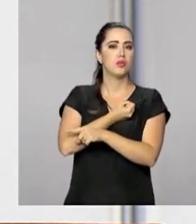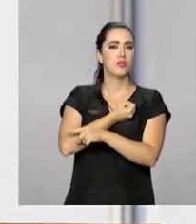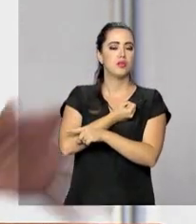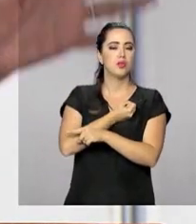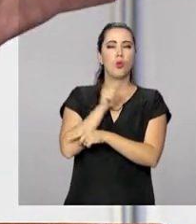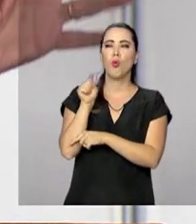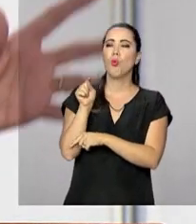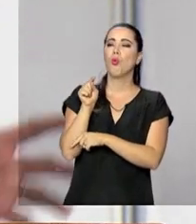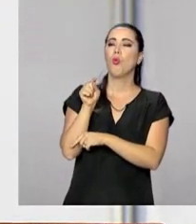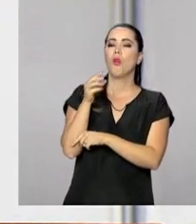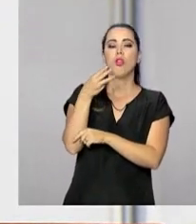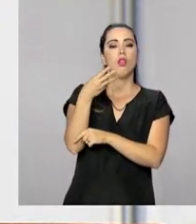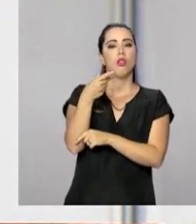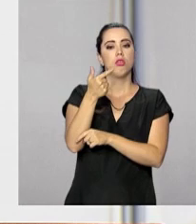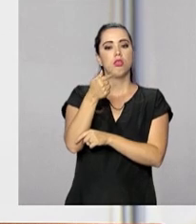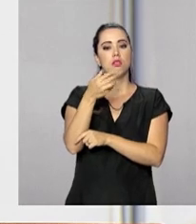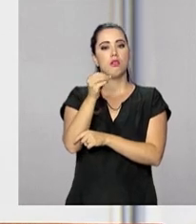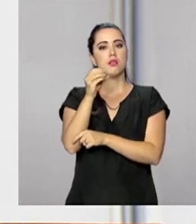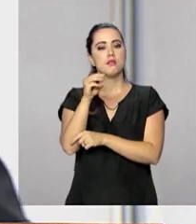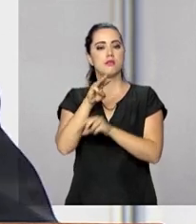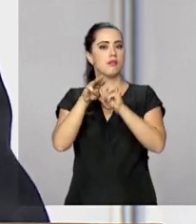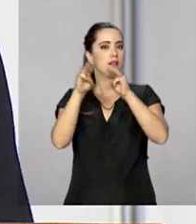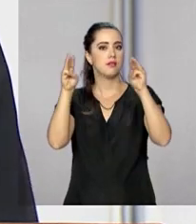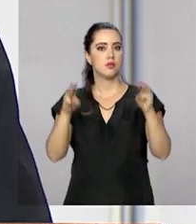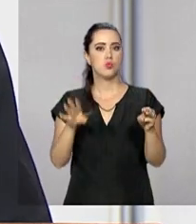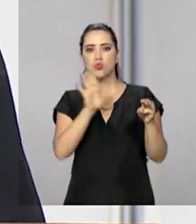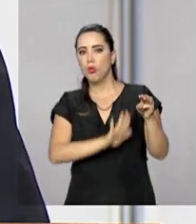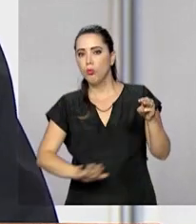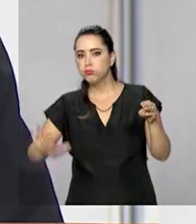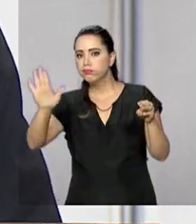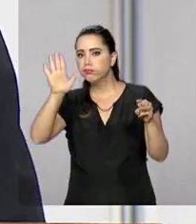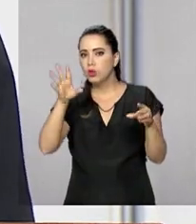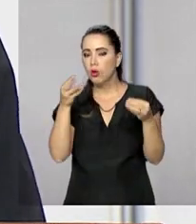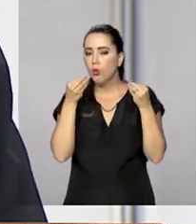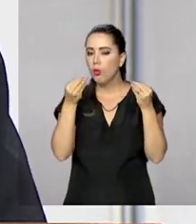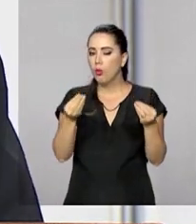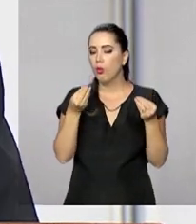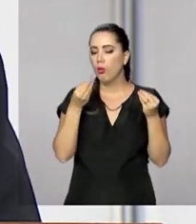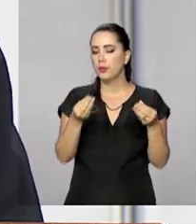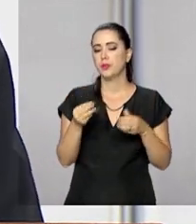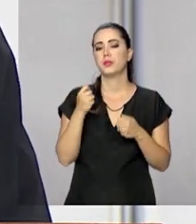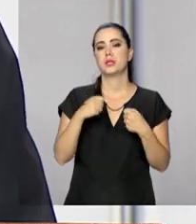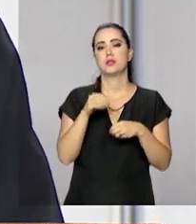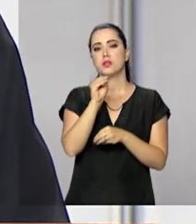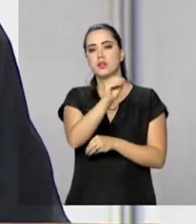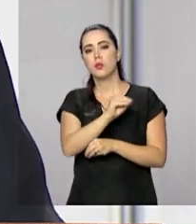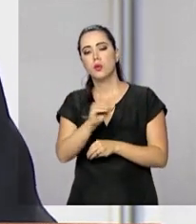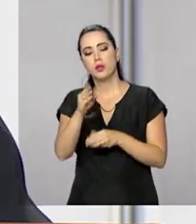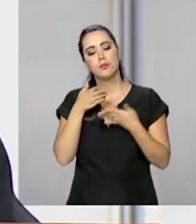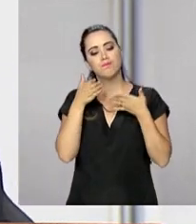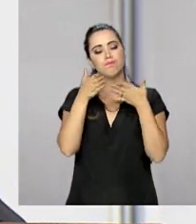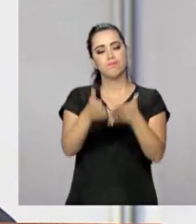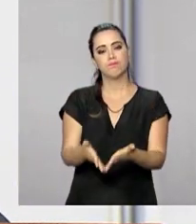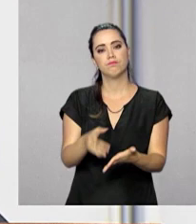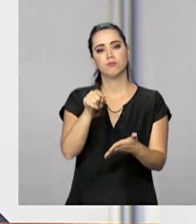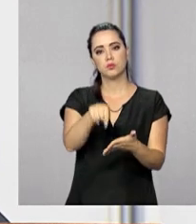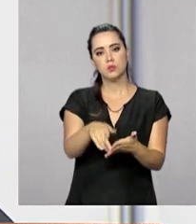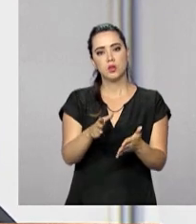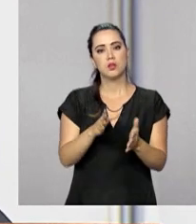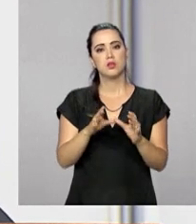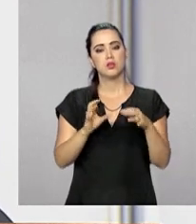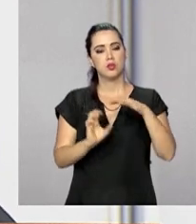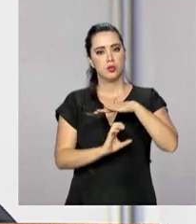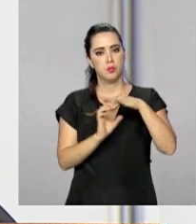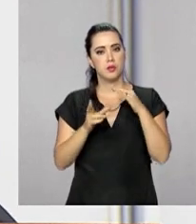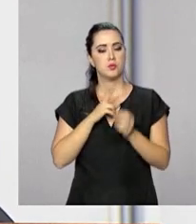.700. 3.700 museus. Então, é preciso que nós tenhamos uma permanente participação da iniciativa